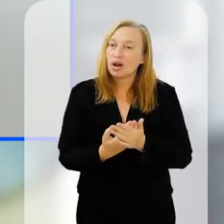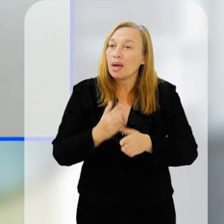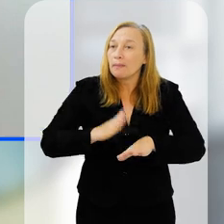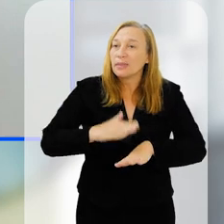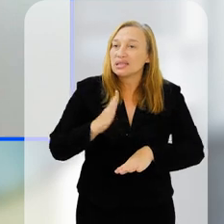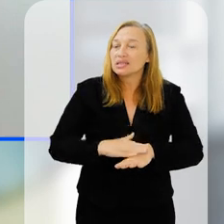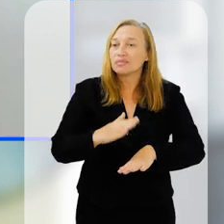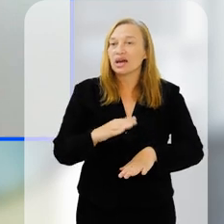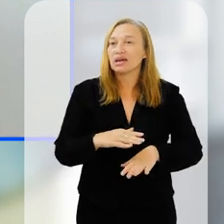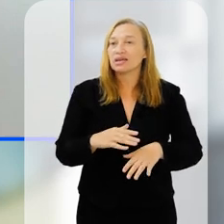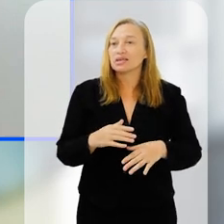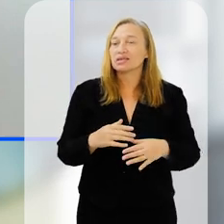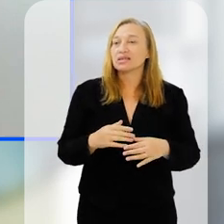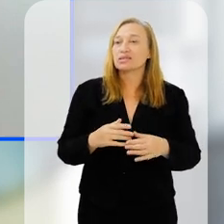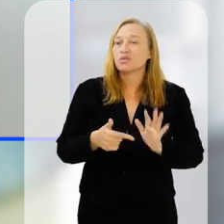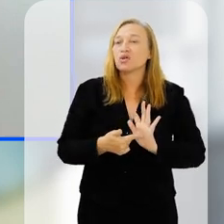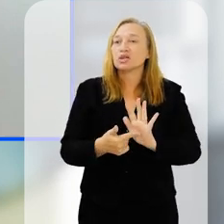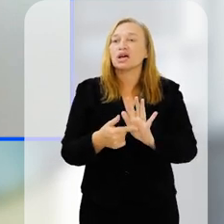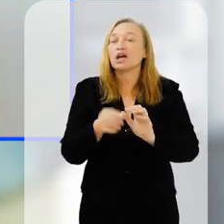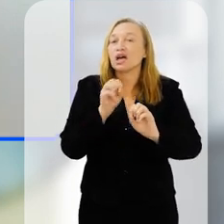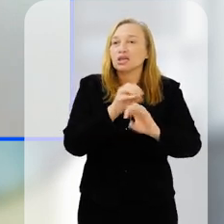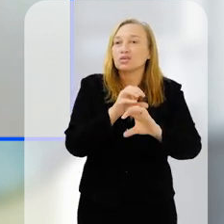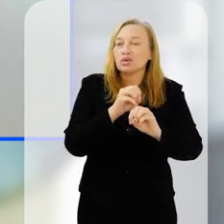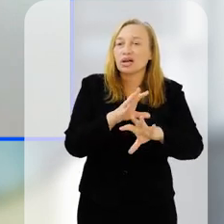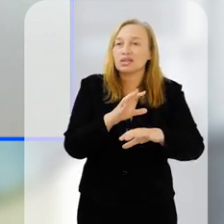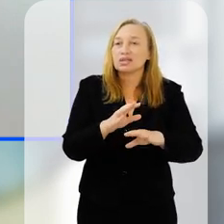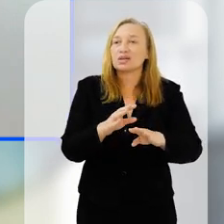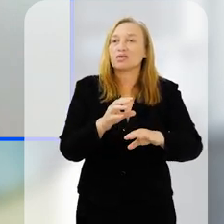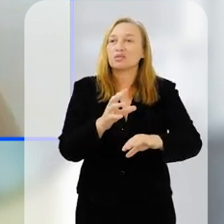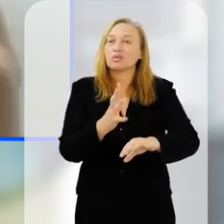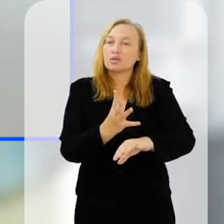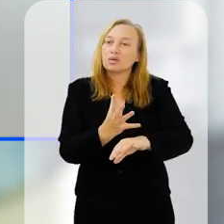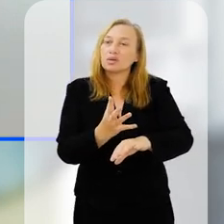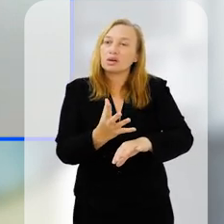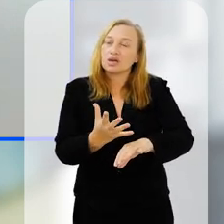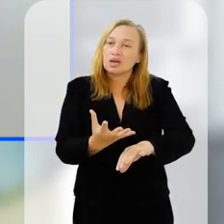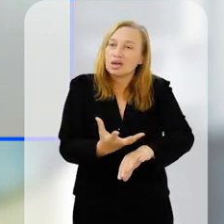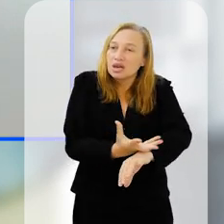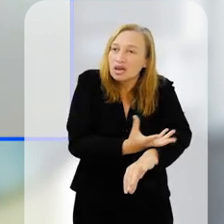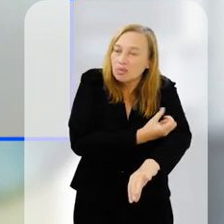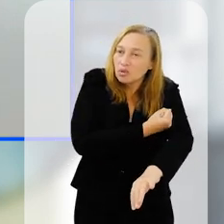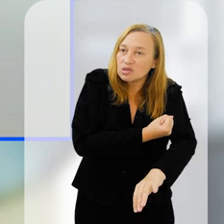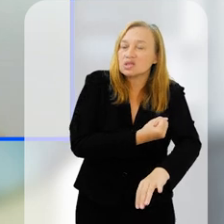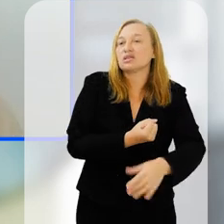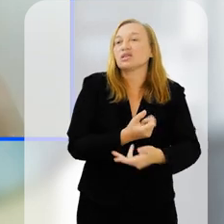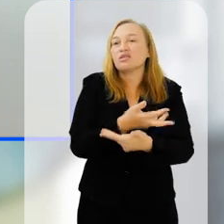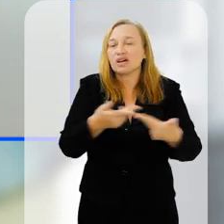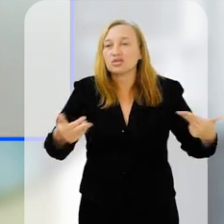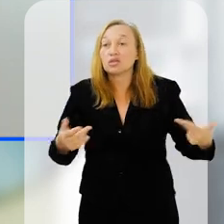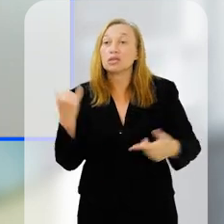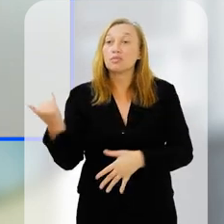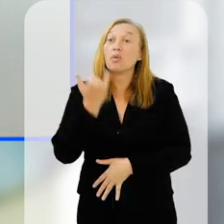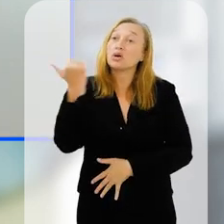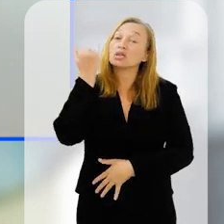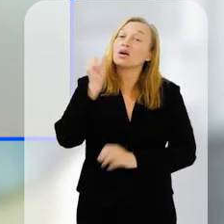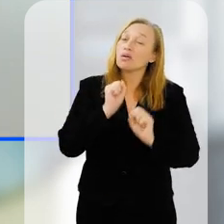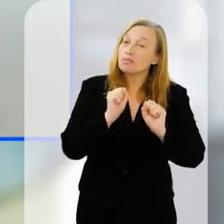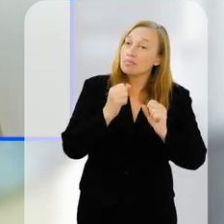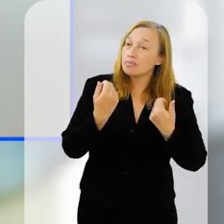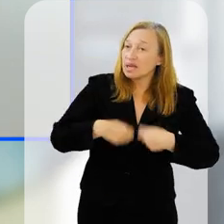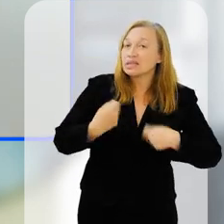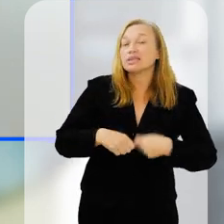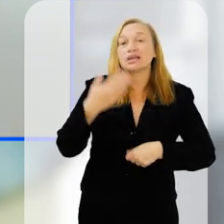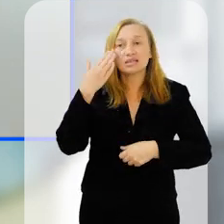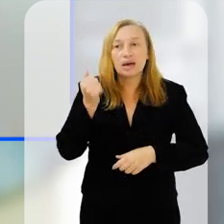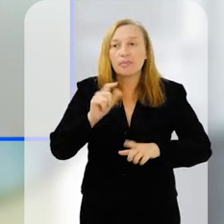tem, que está com cada vez mais demandas, né? A educação socioemocional, pensamento computacional, que são todas coisas muito importantes,